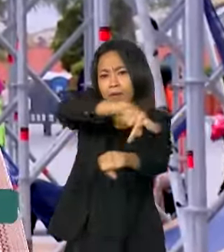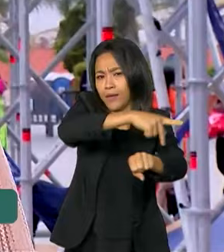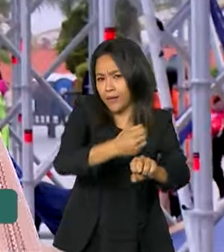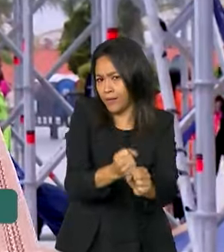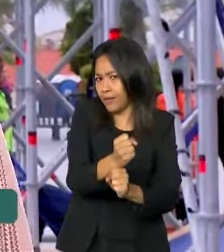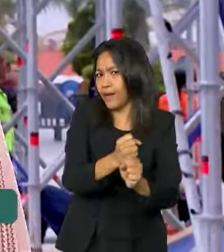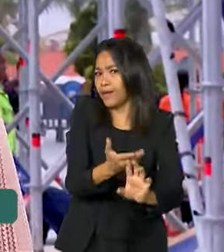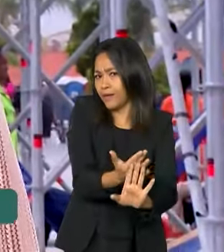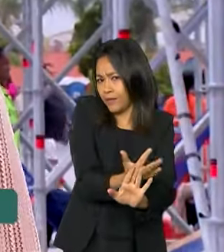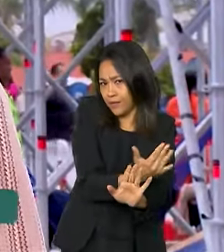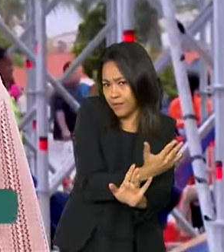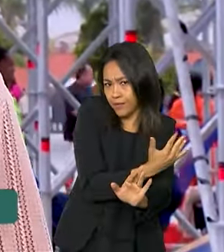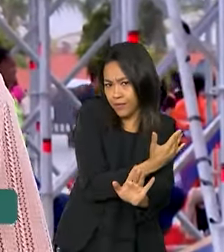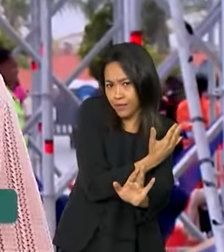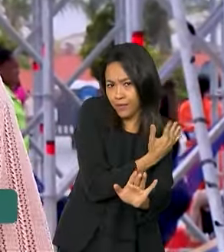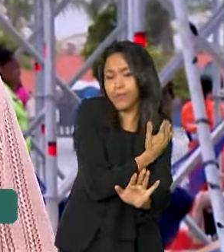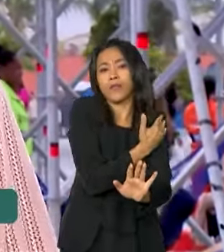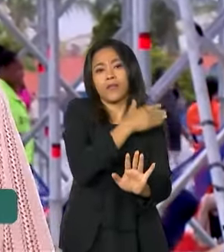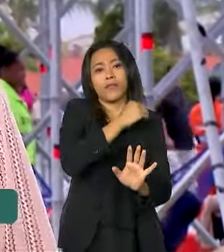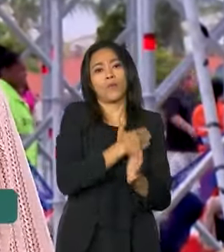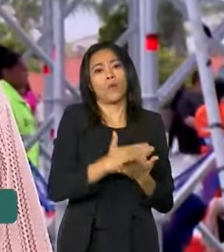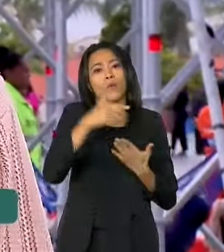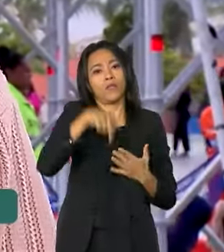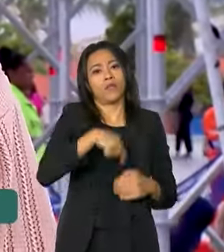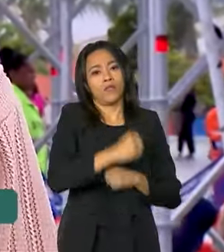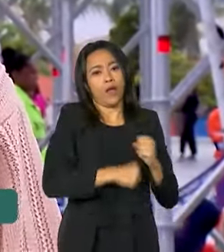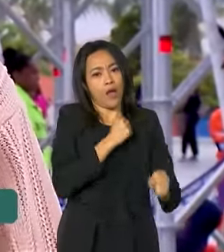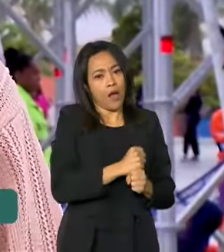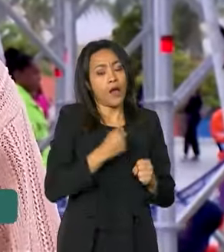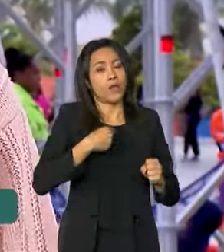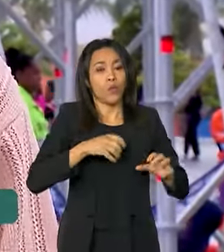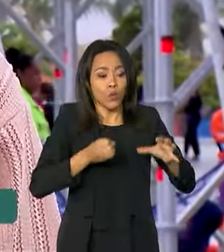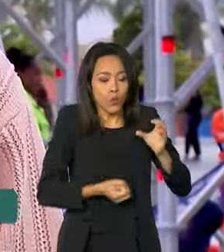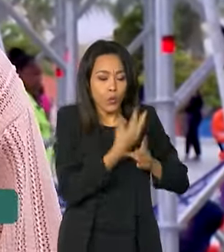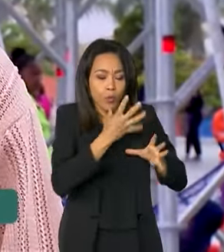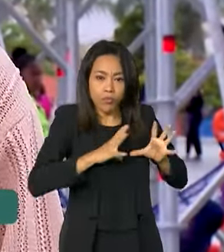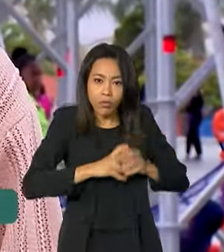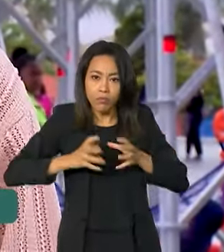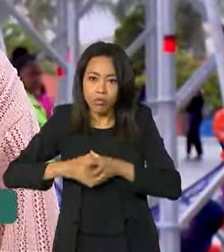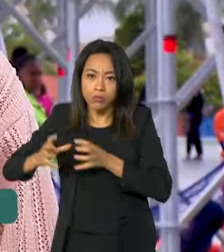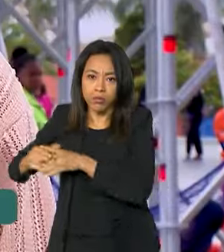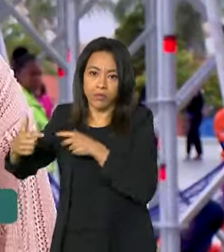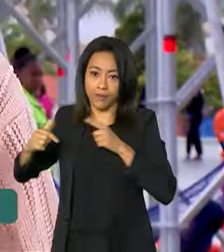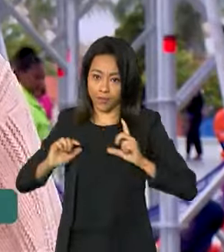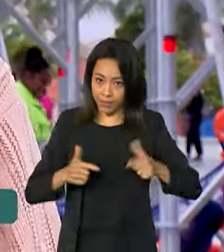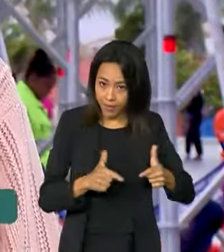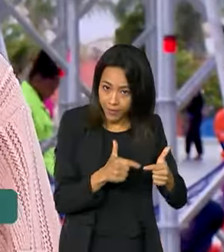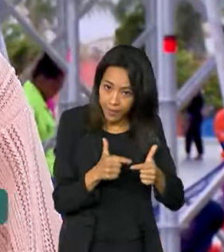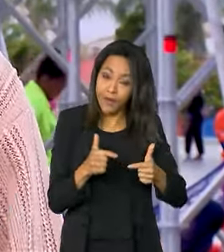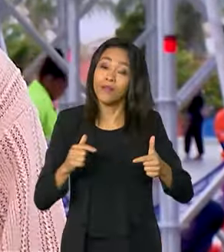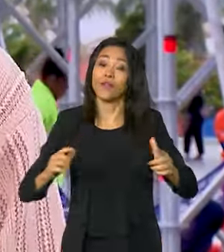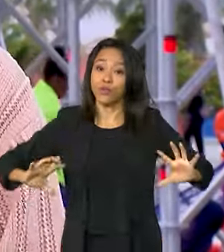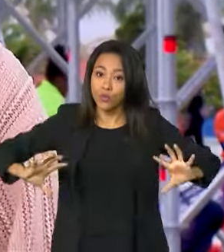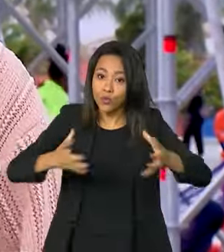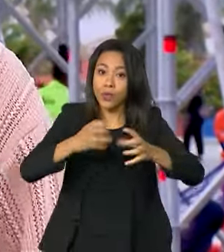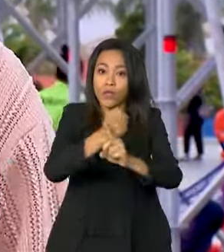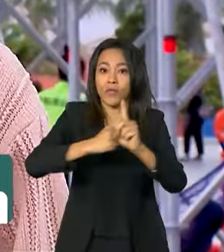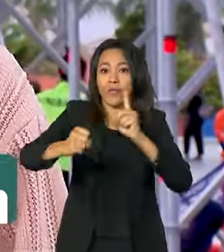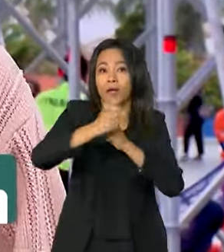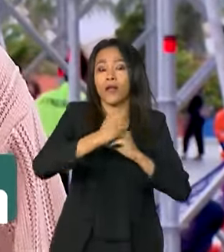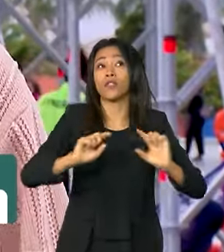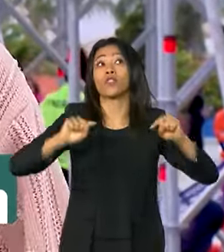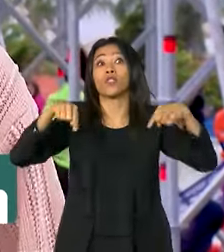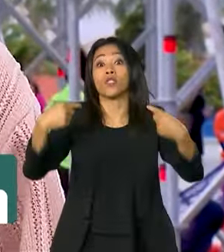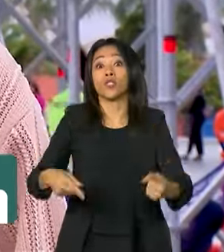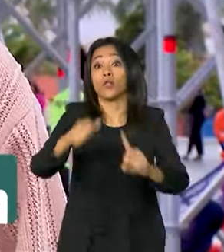tempo. Nós estamos, desde o início do ano, estabelecemos um grupo de trabalho com participação da sociedade civil e, em agosto, nós realizamos um